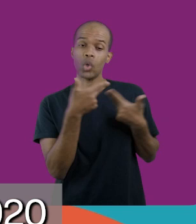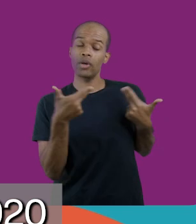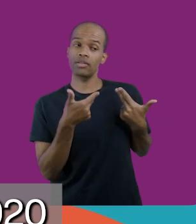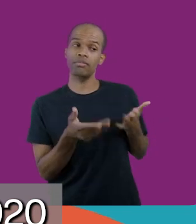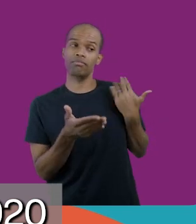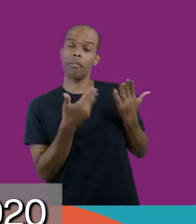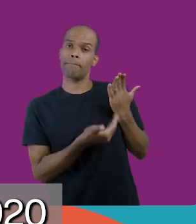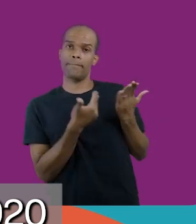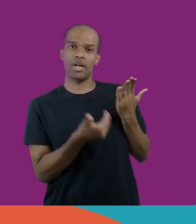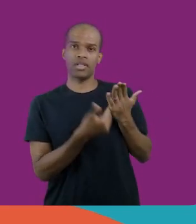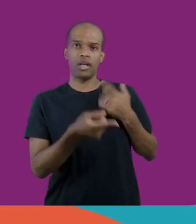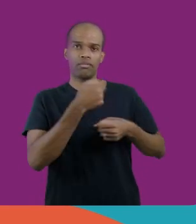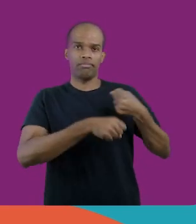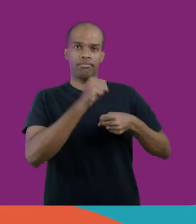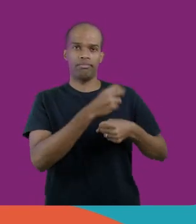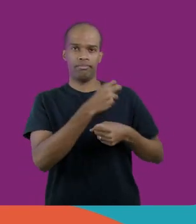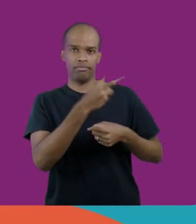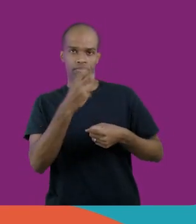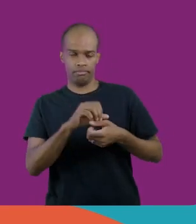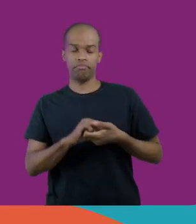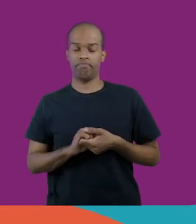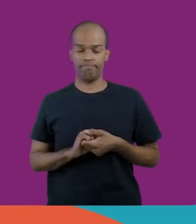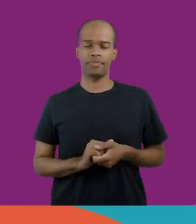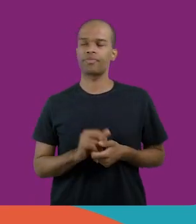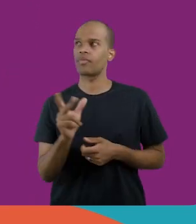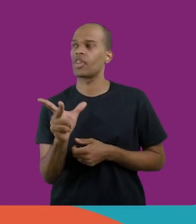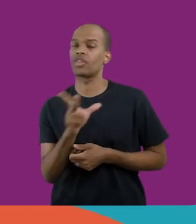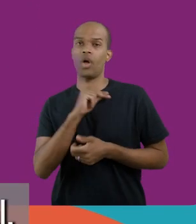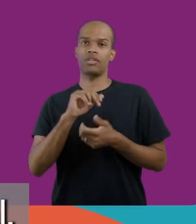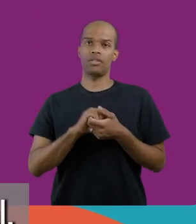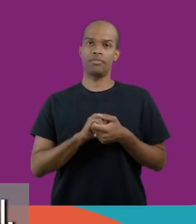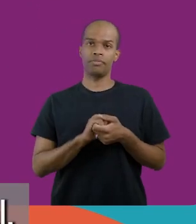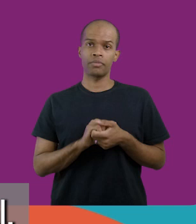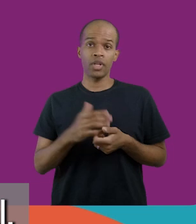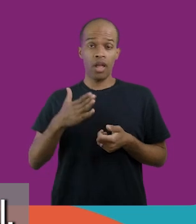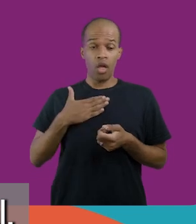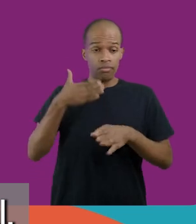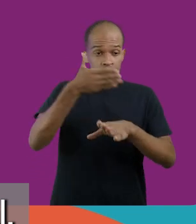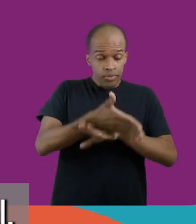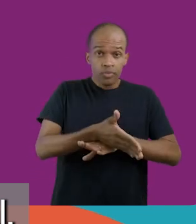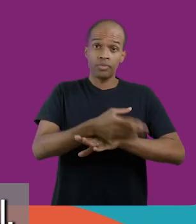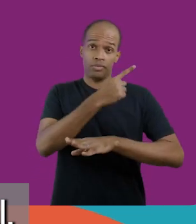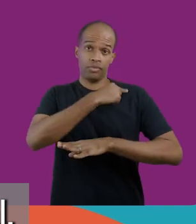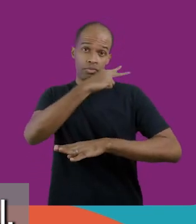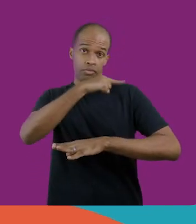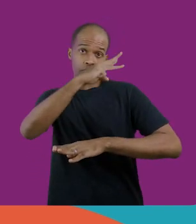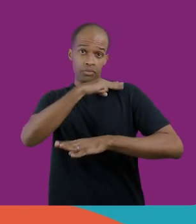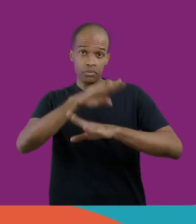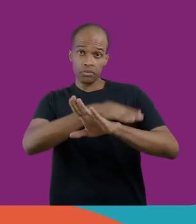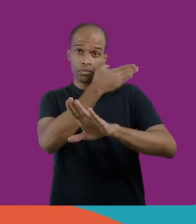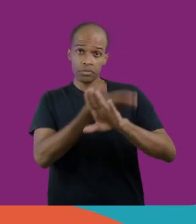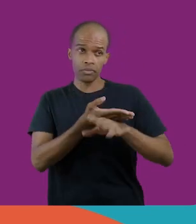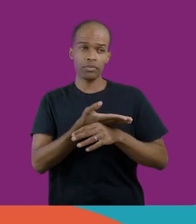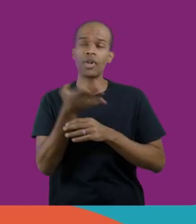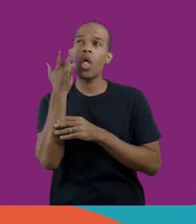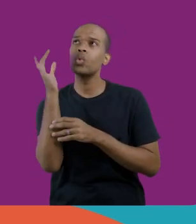perdas de 2020 e, em parte, de 2021. Nossa, quando eu cursei o ensino médio integral, eu